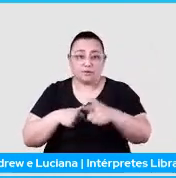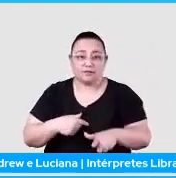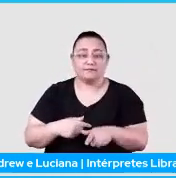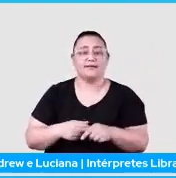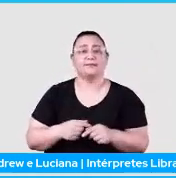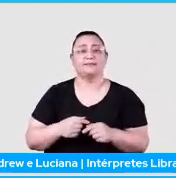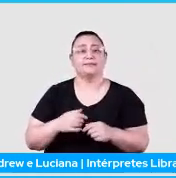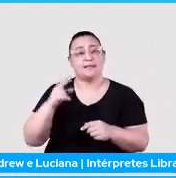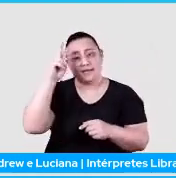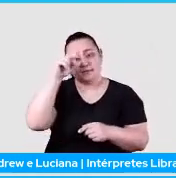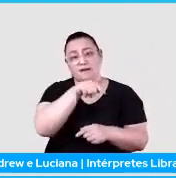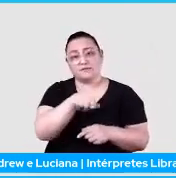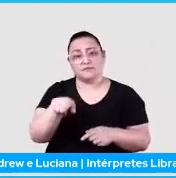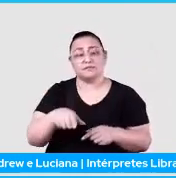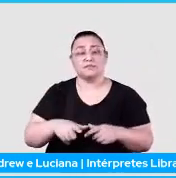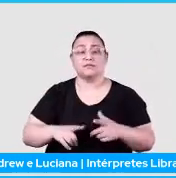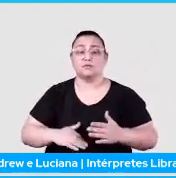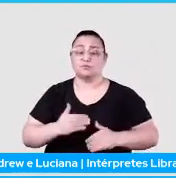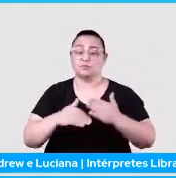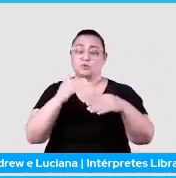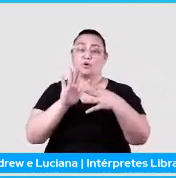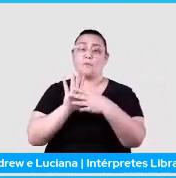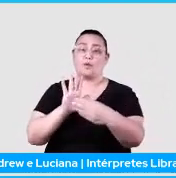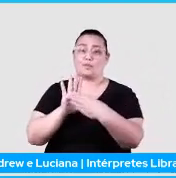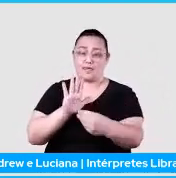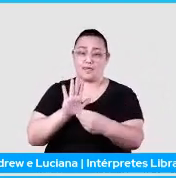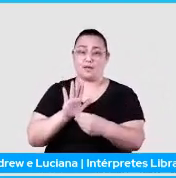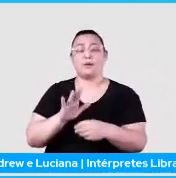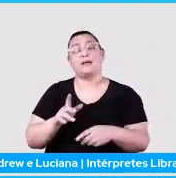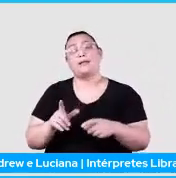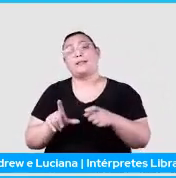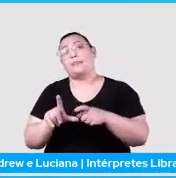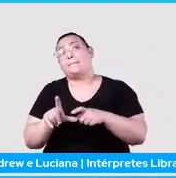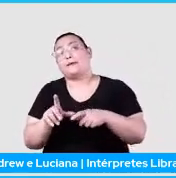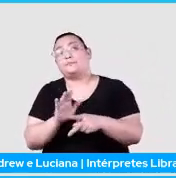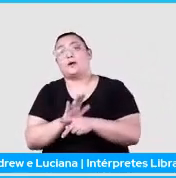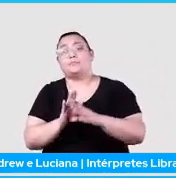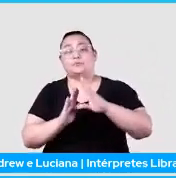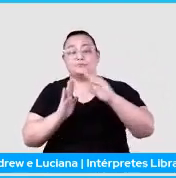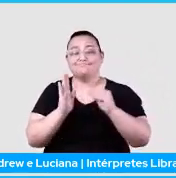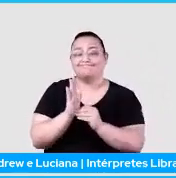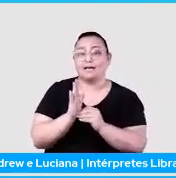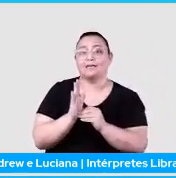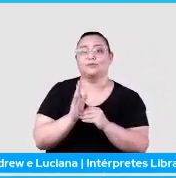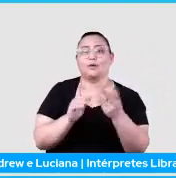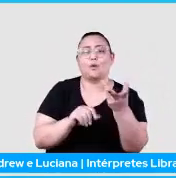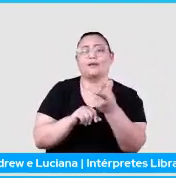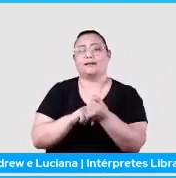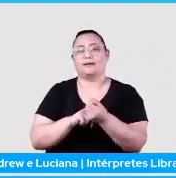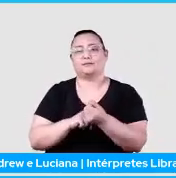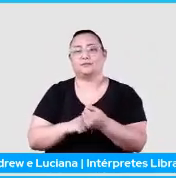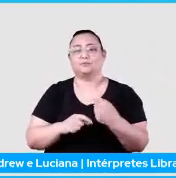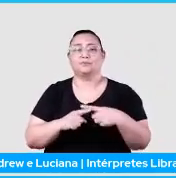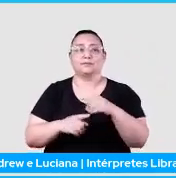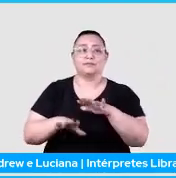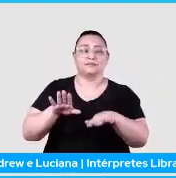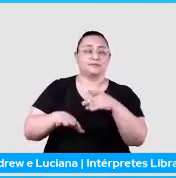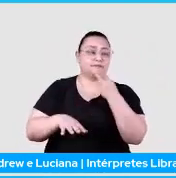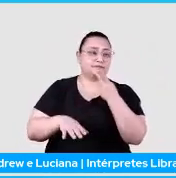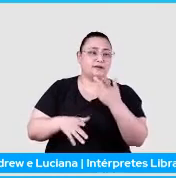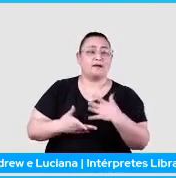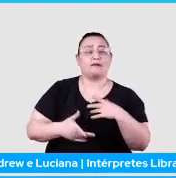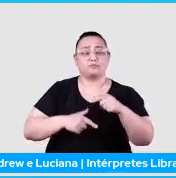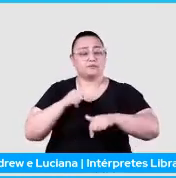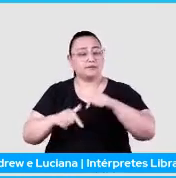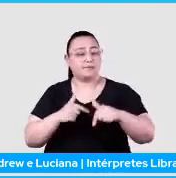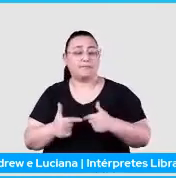que o sucesso de modelos depende muito da qualidade do dado e do pré-processamento do dado. Não é à toa que a gente fala que um trabalho de um